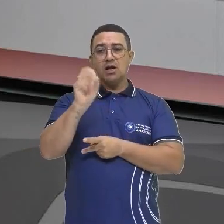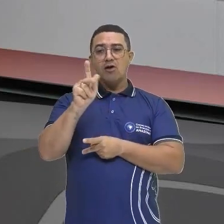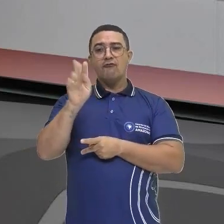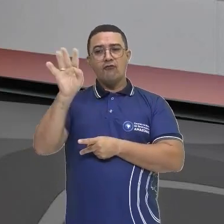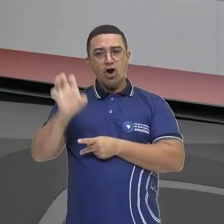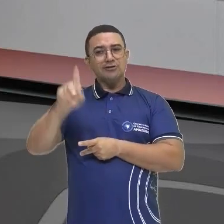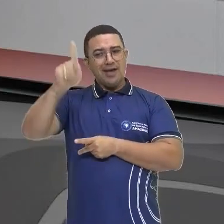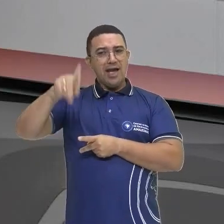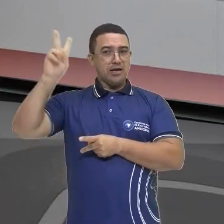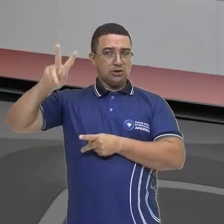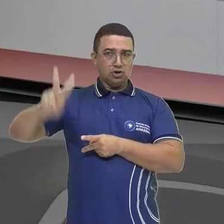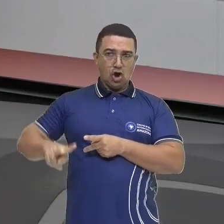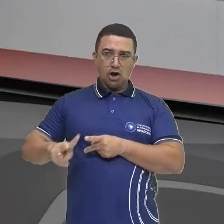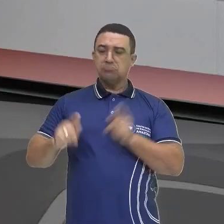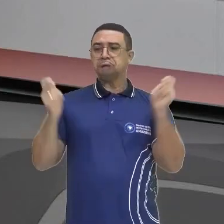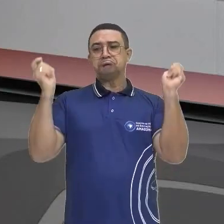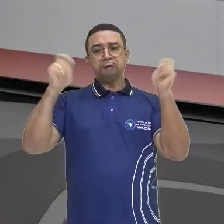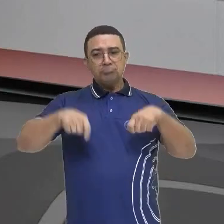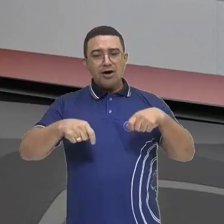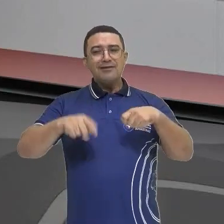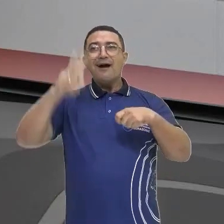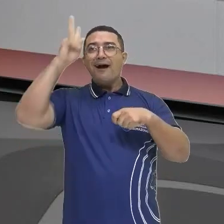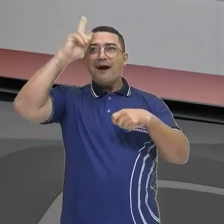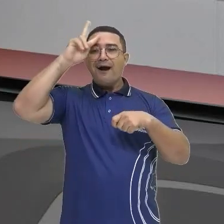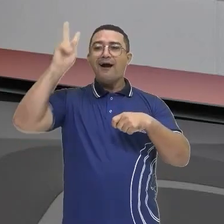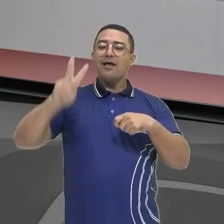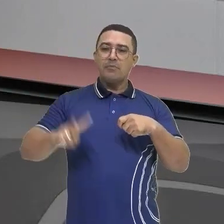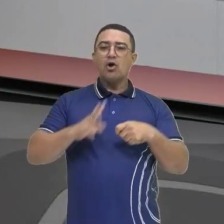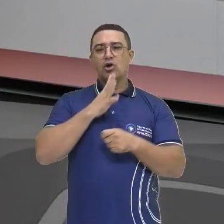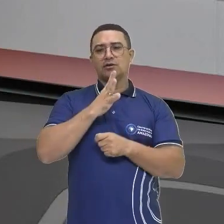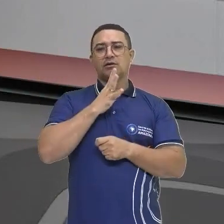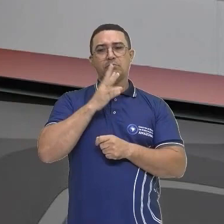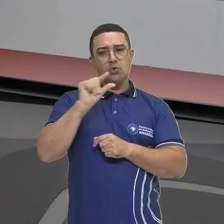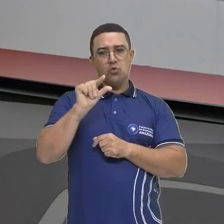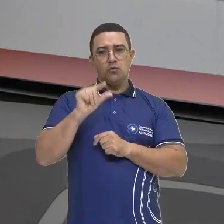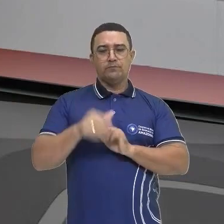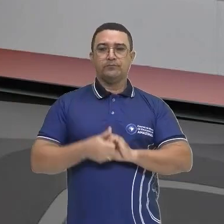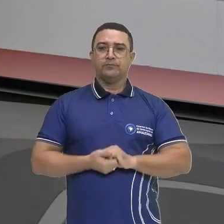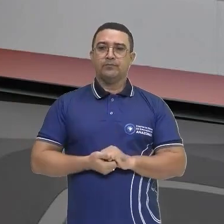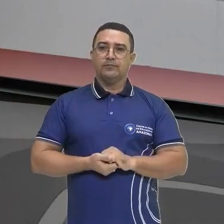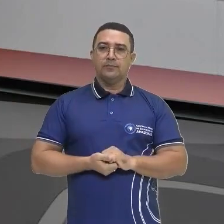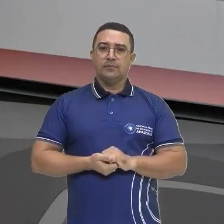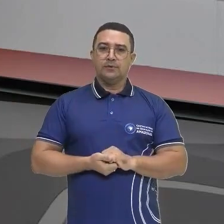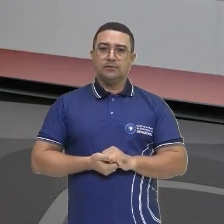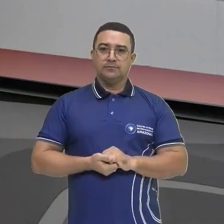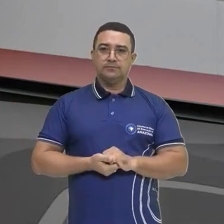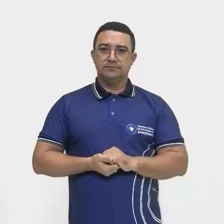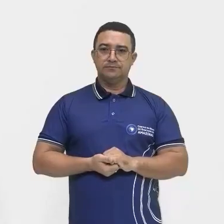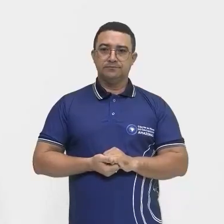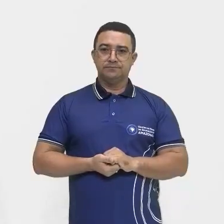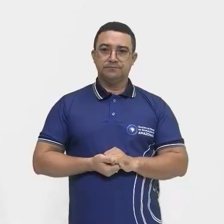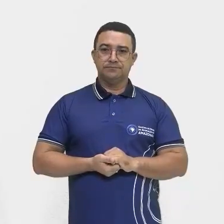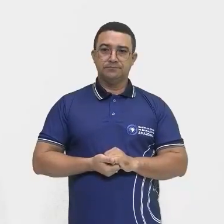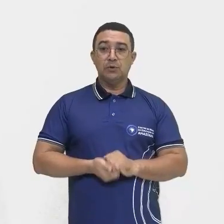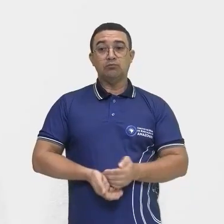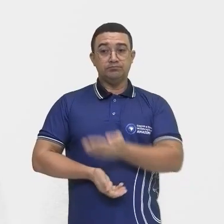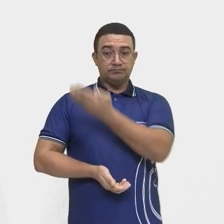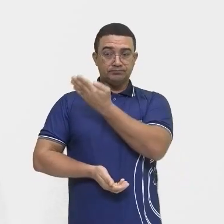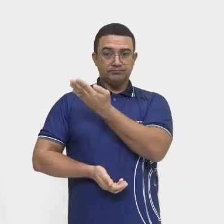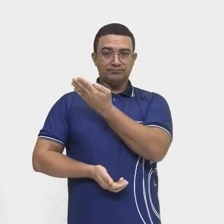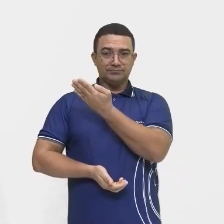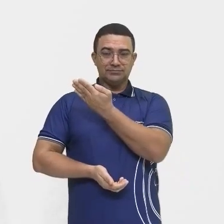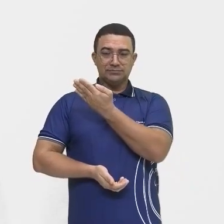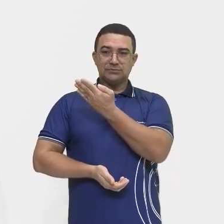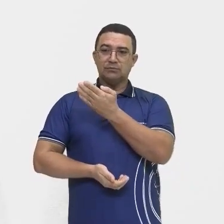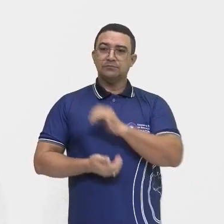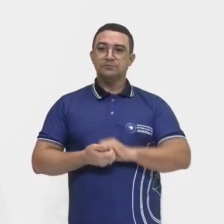histórico, né? Onde você pode ali conhecer um pouco mais da história. Aí eu coloquei mais uma vez a imagem para vocês observarem, né? Um cartelo,